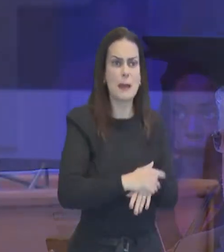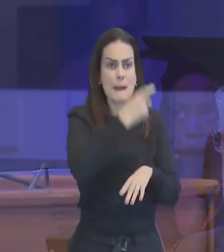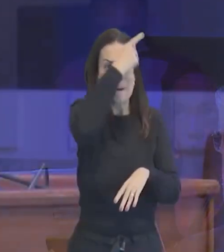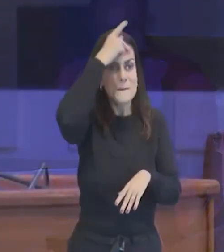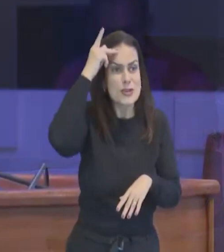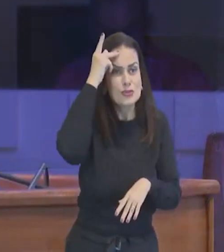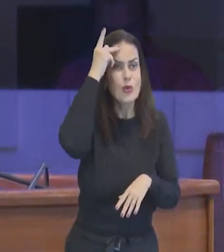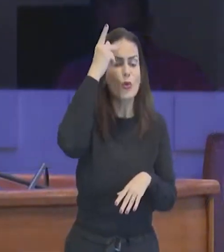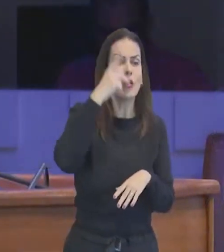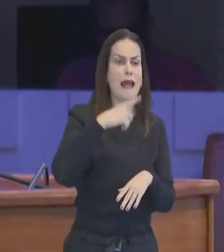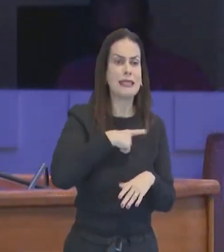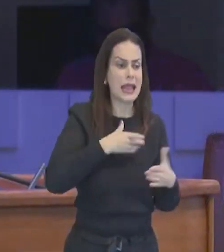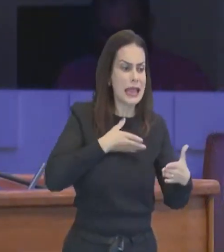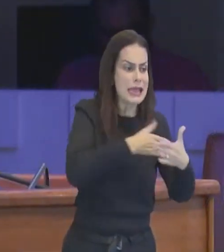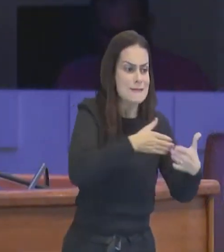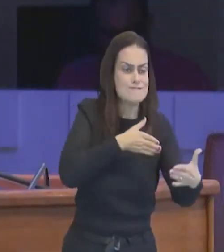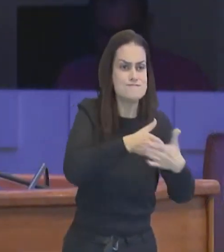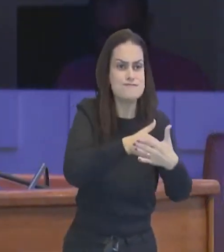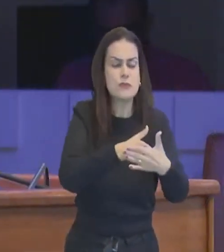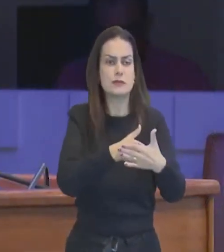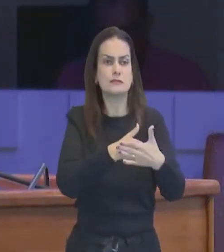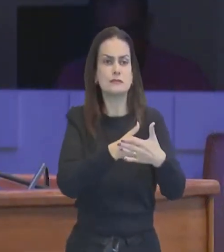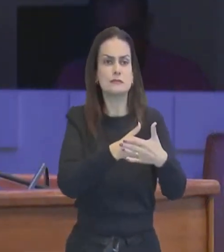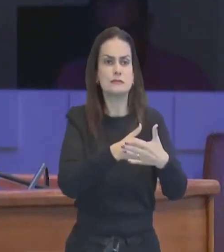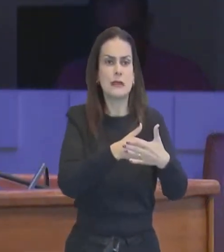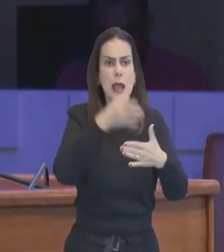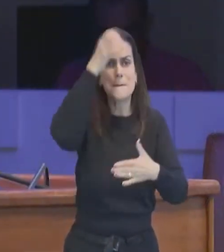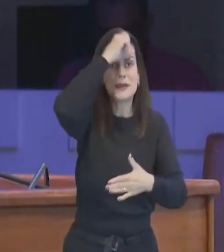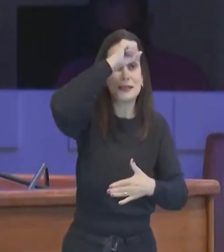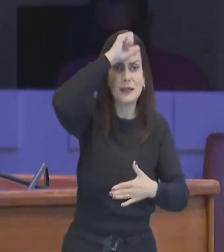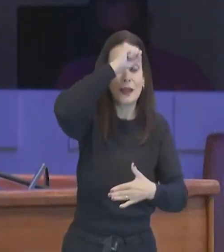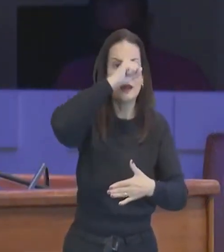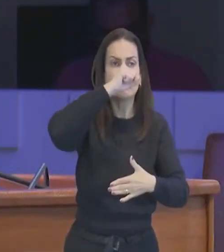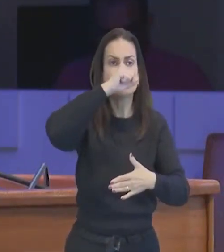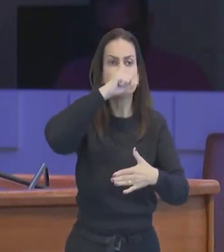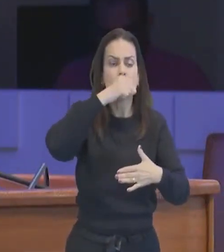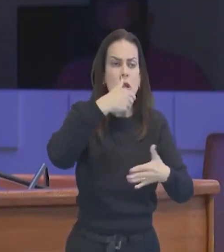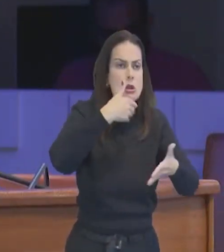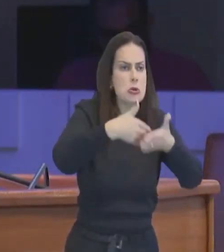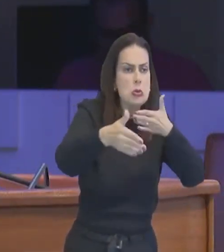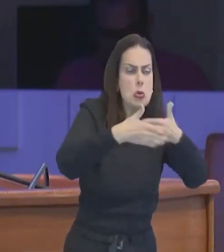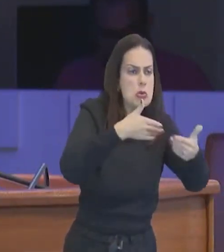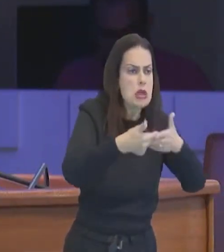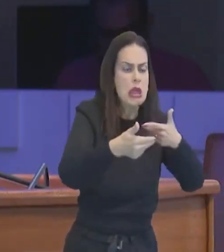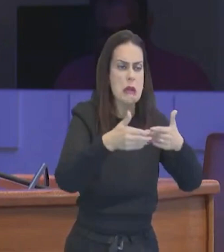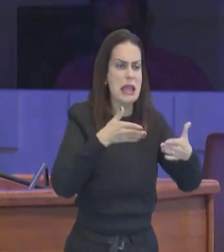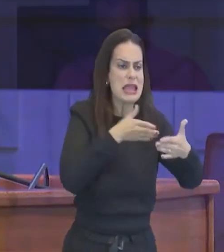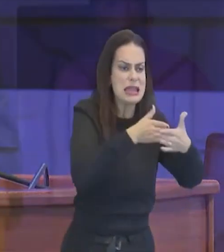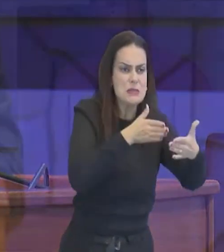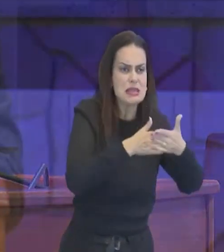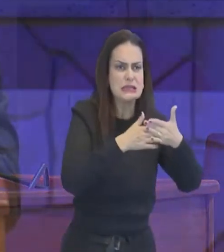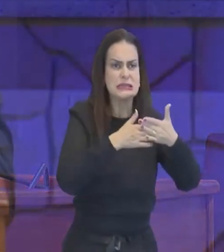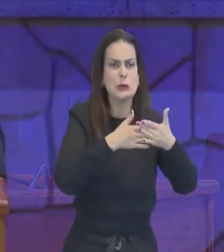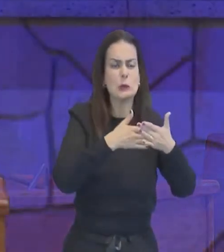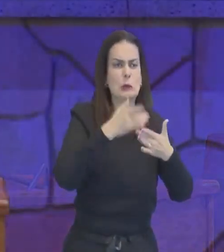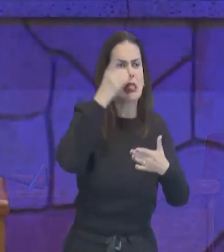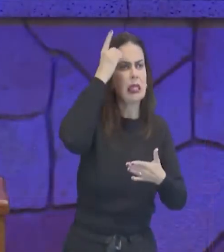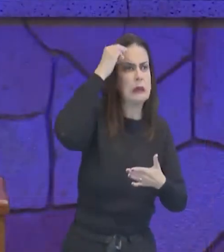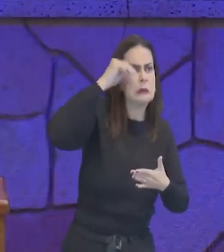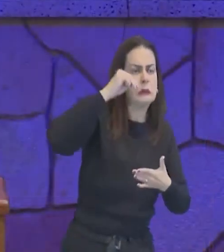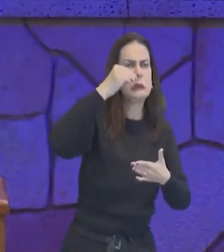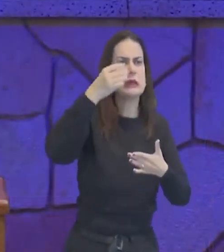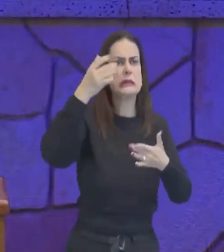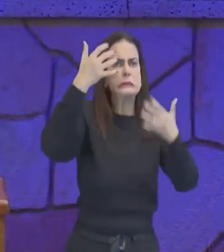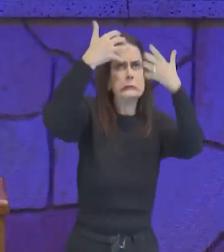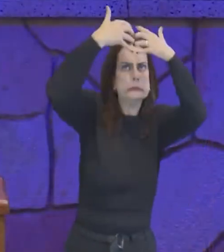possuem alguma limitação, seja ela, uma limitação intelectual, uma falta